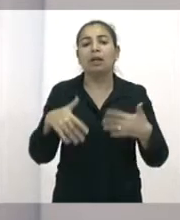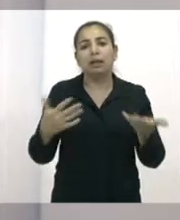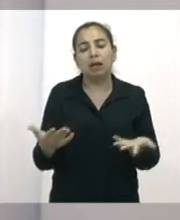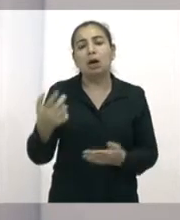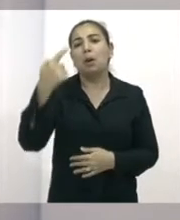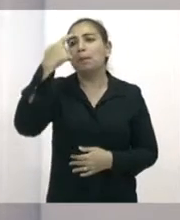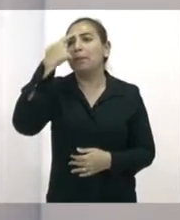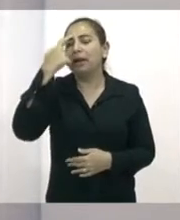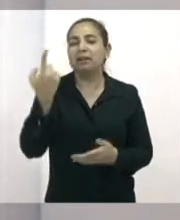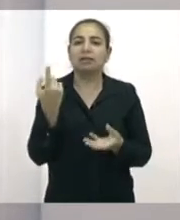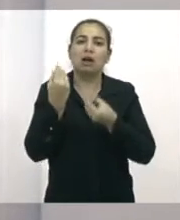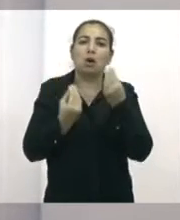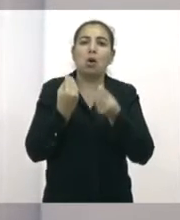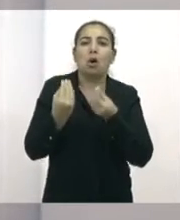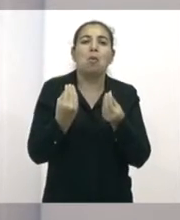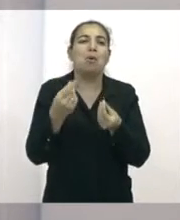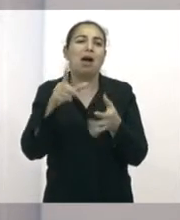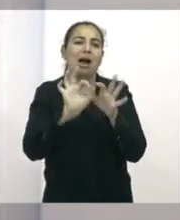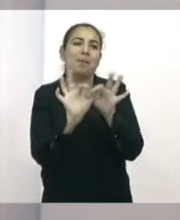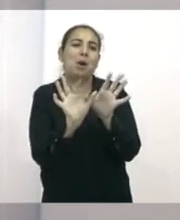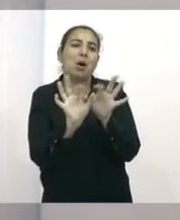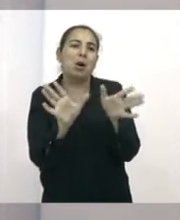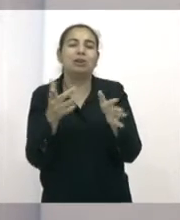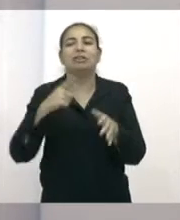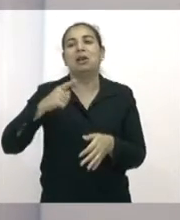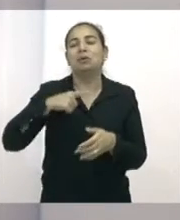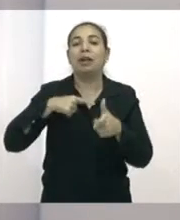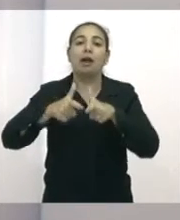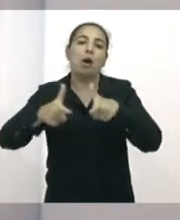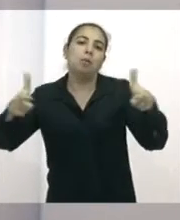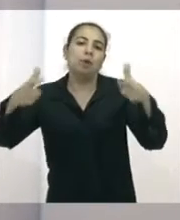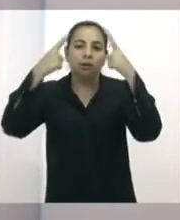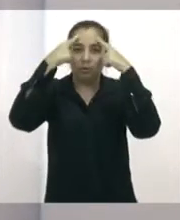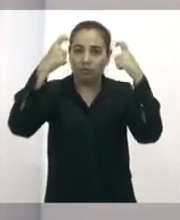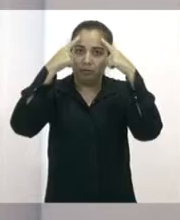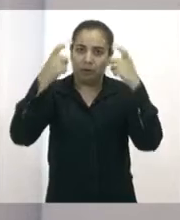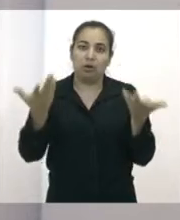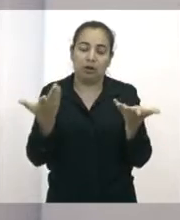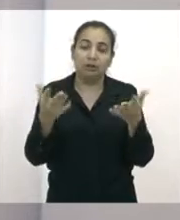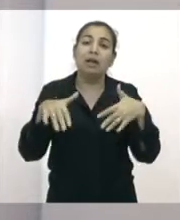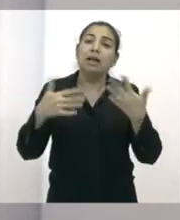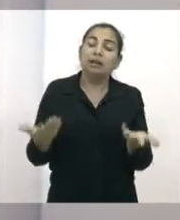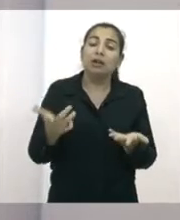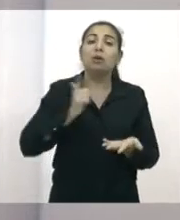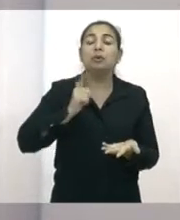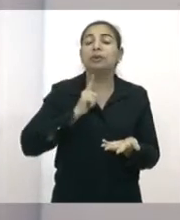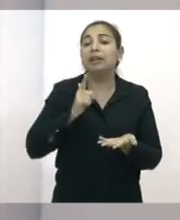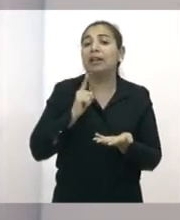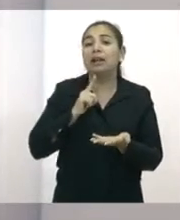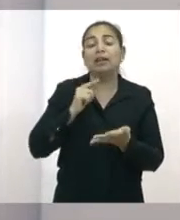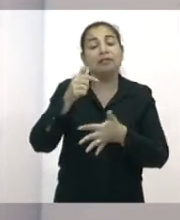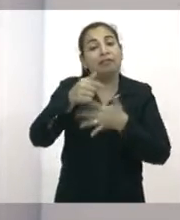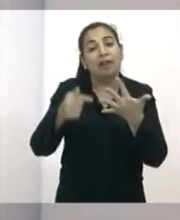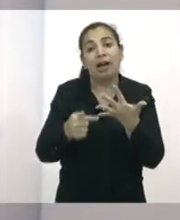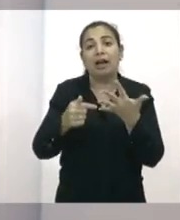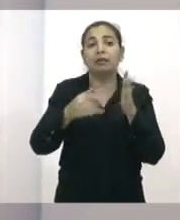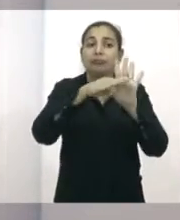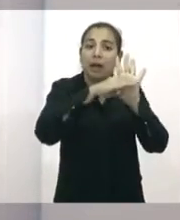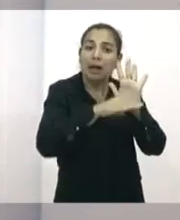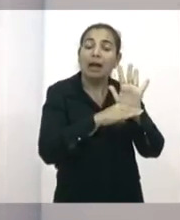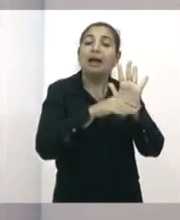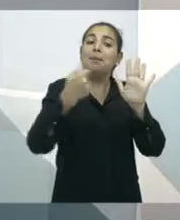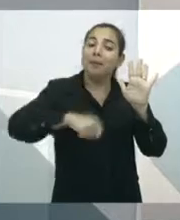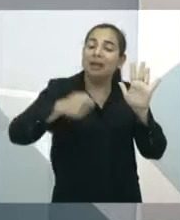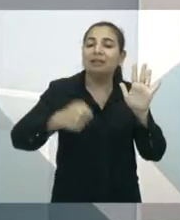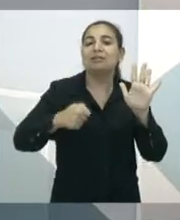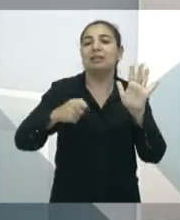impunidade que gera a perpetuação da violência. Então tem várias medidas que precisam sair do papel. E para isso é necessário investimento.